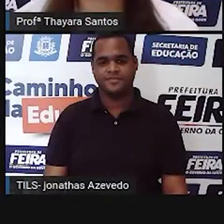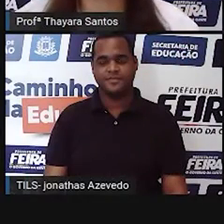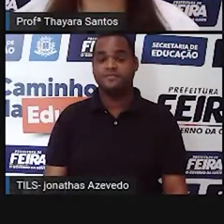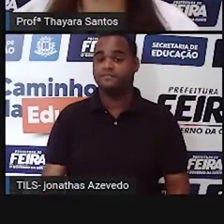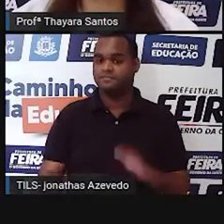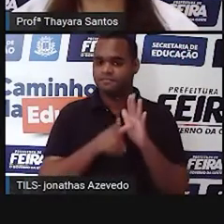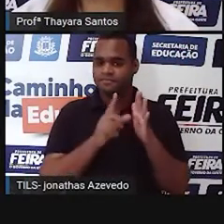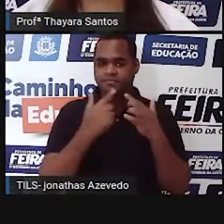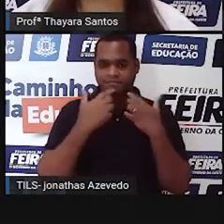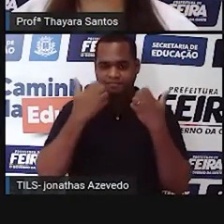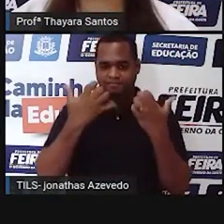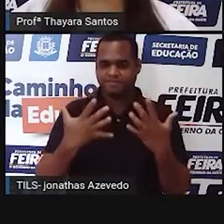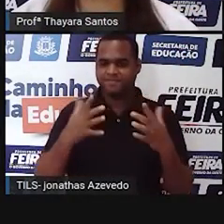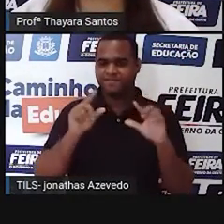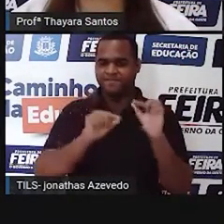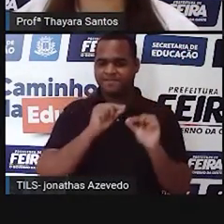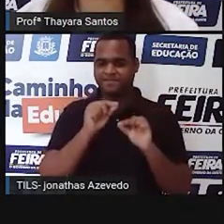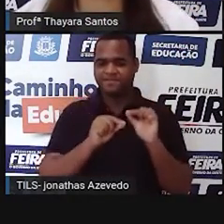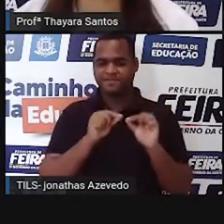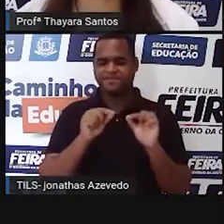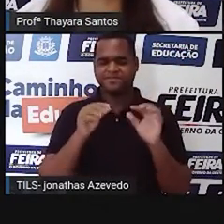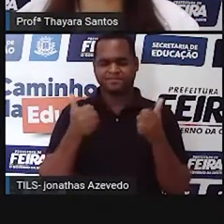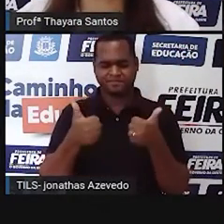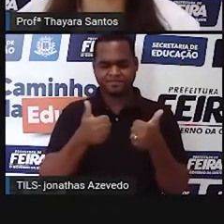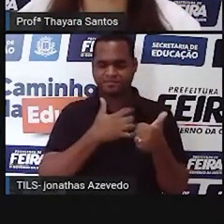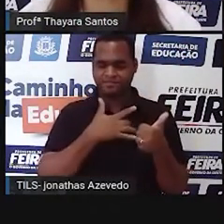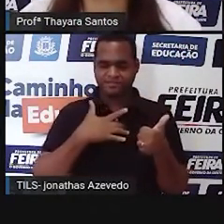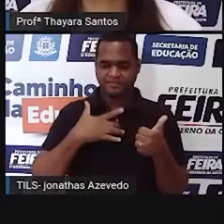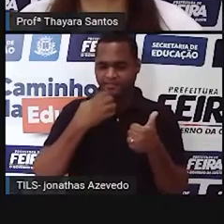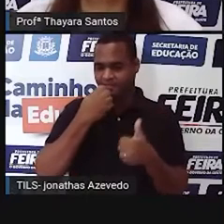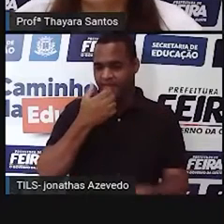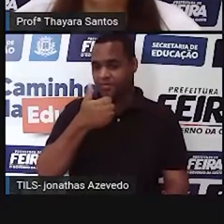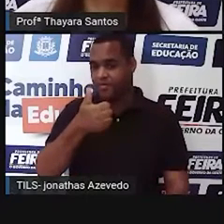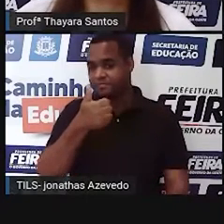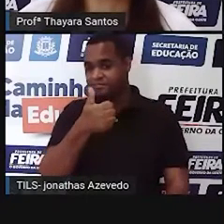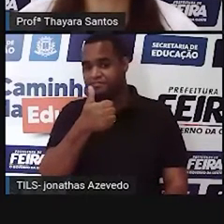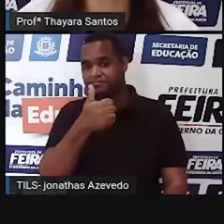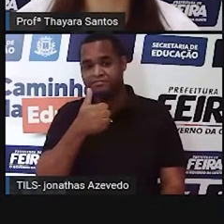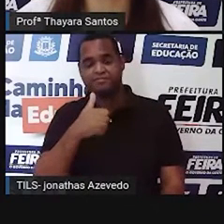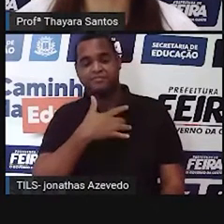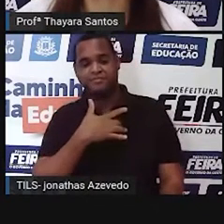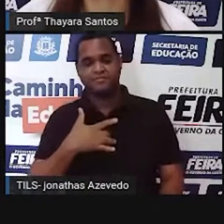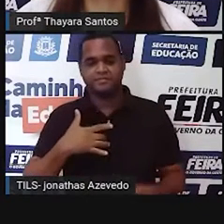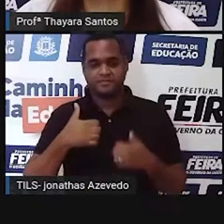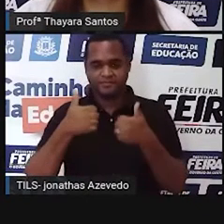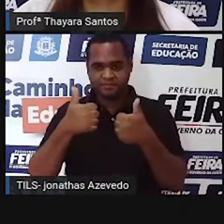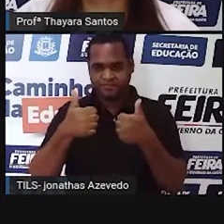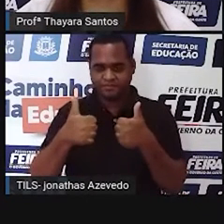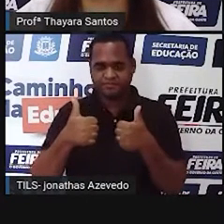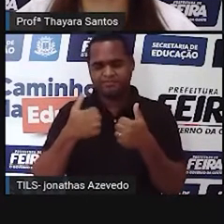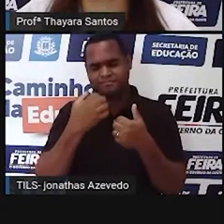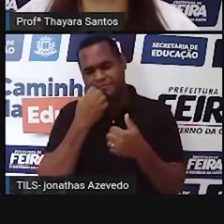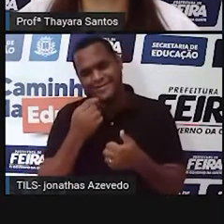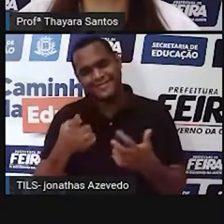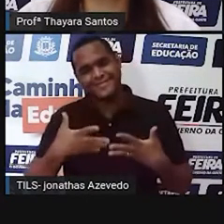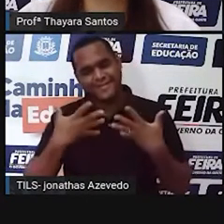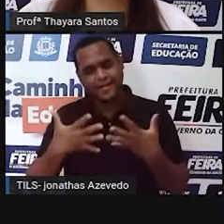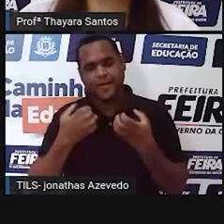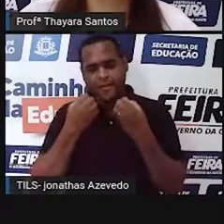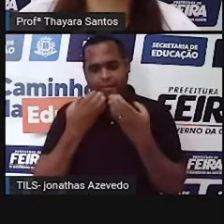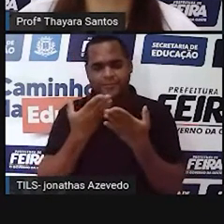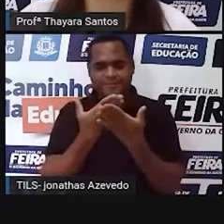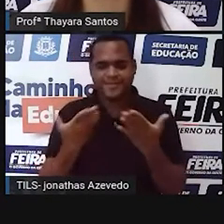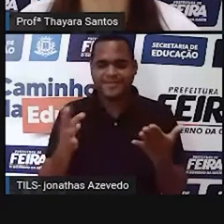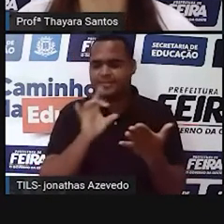Antes de tudo, que bom que vocês estão aqui com a gente de novo, é uma alegria enorme tê-los aqui, que bom que